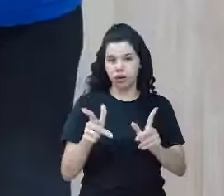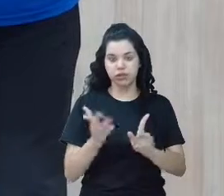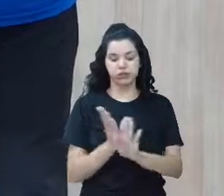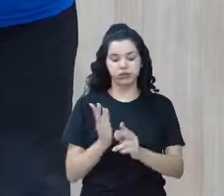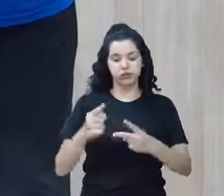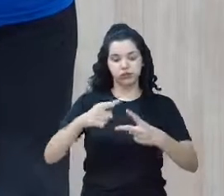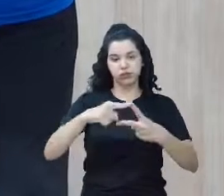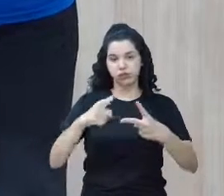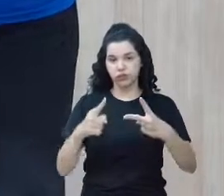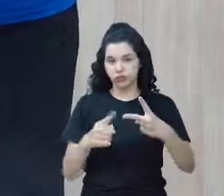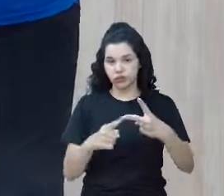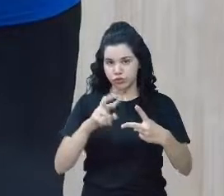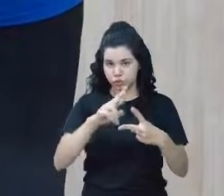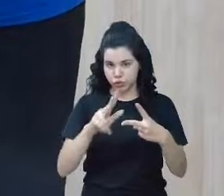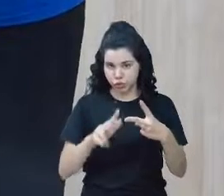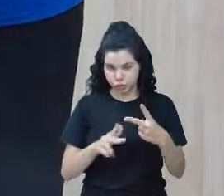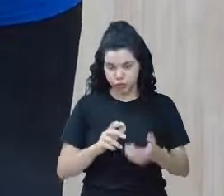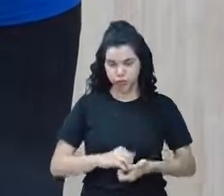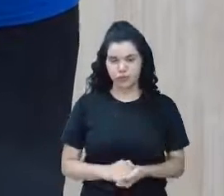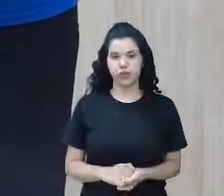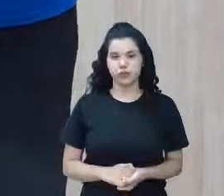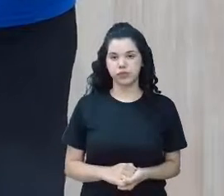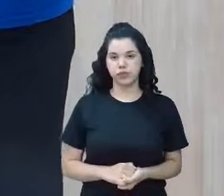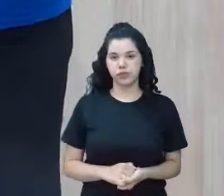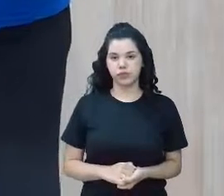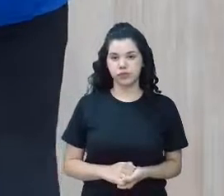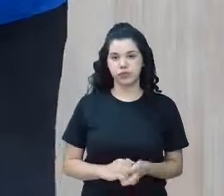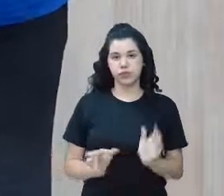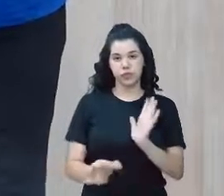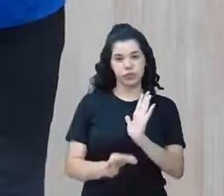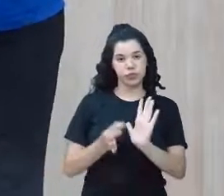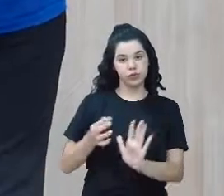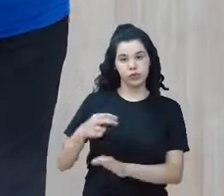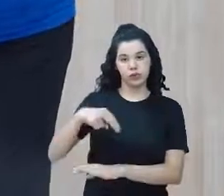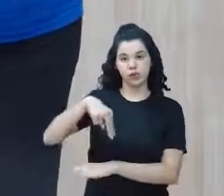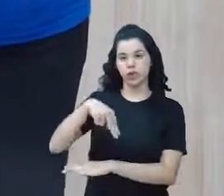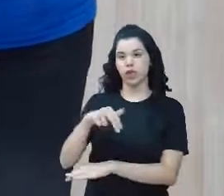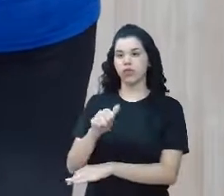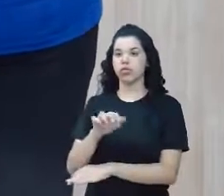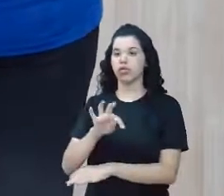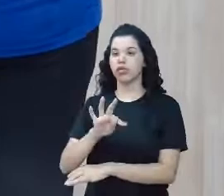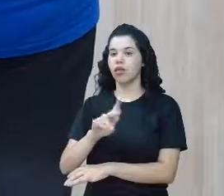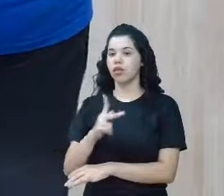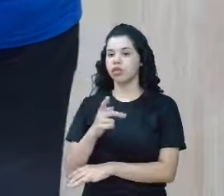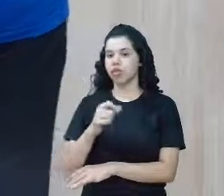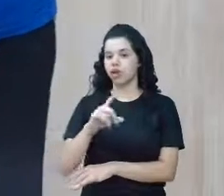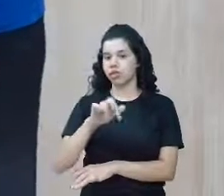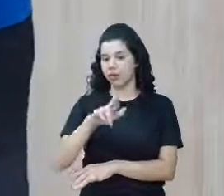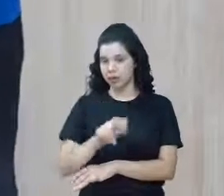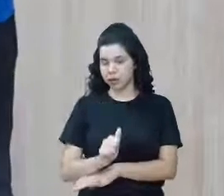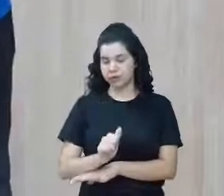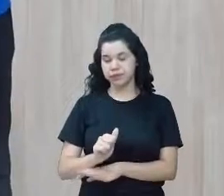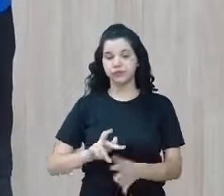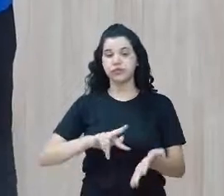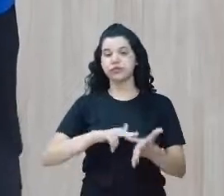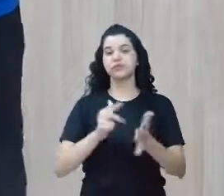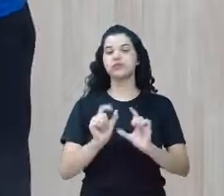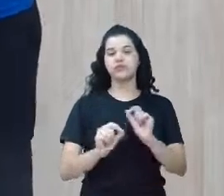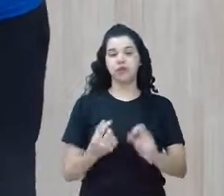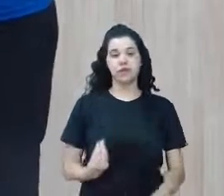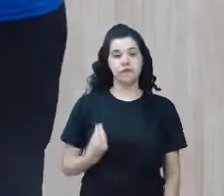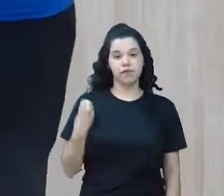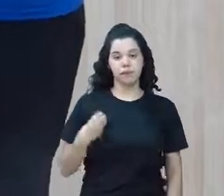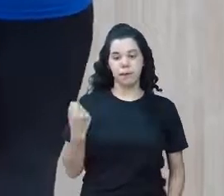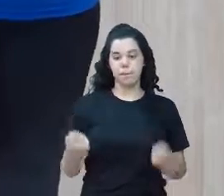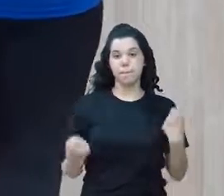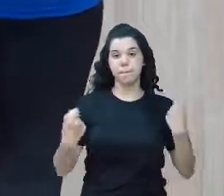passivo e o ativo. Natan, isso significa que a nossa vida tem que ser equilibrada.